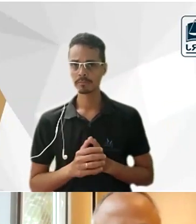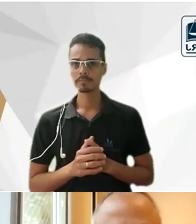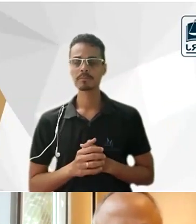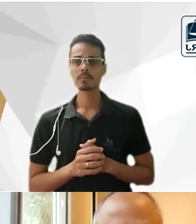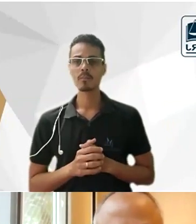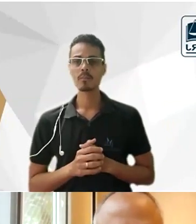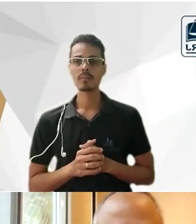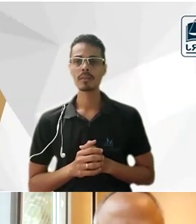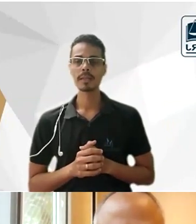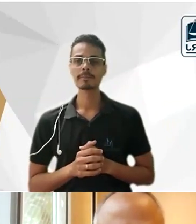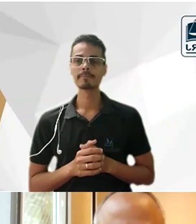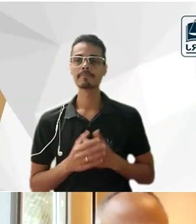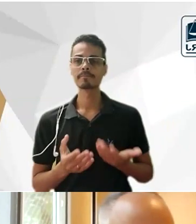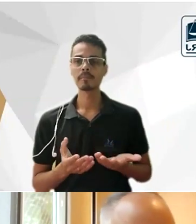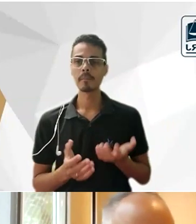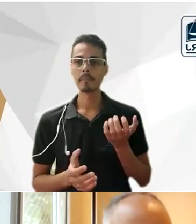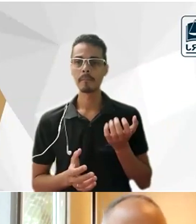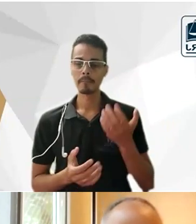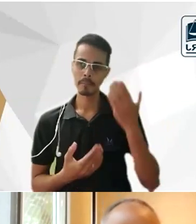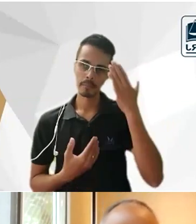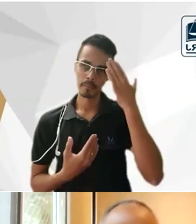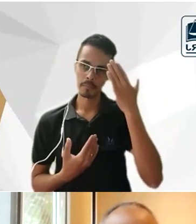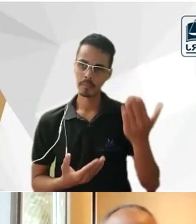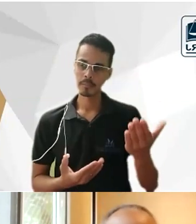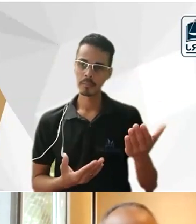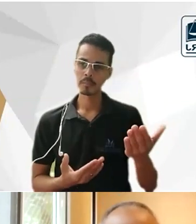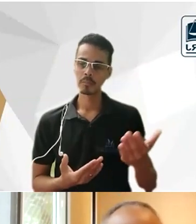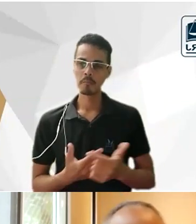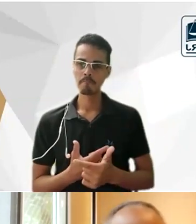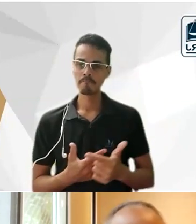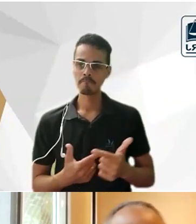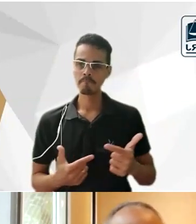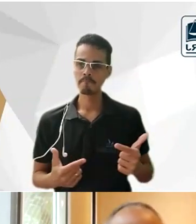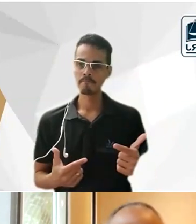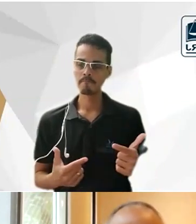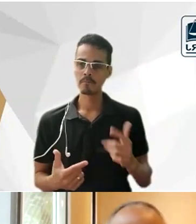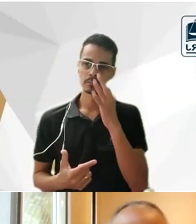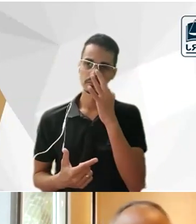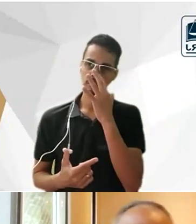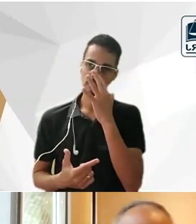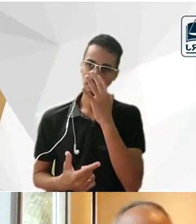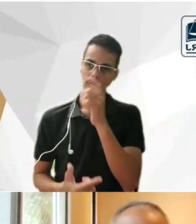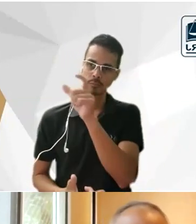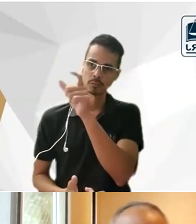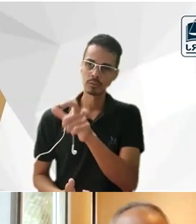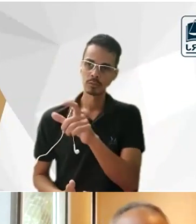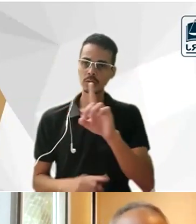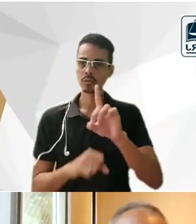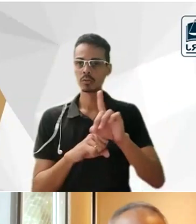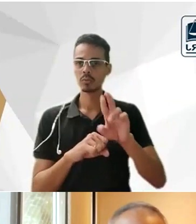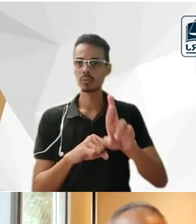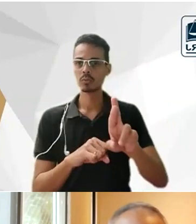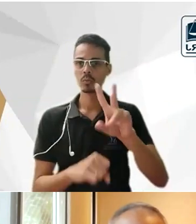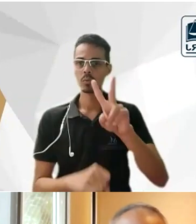Bom, queria agradecer o privilégio de poder escutar o doutor Wenceslau Tavares foi um enorme prazer